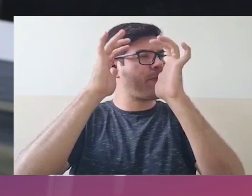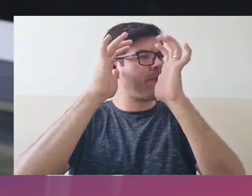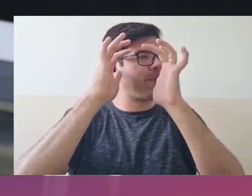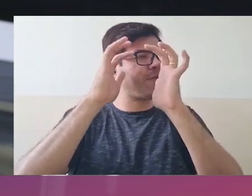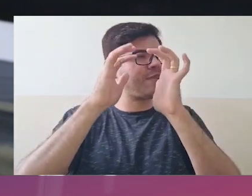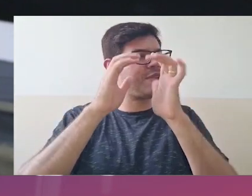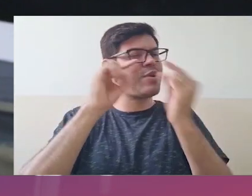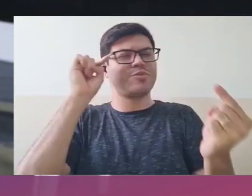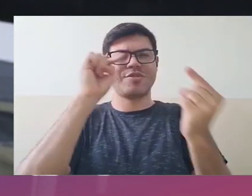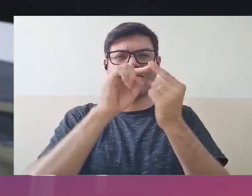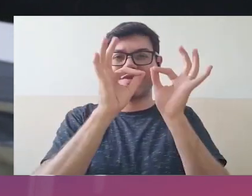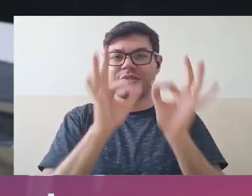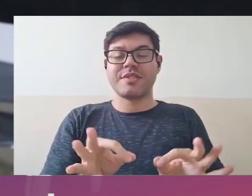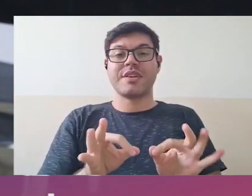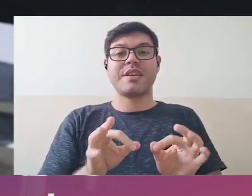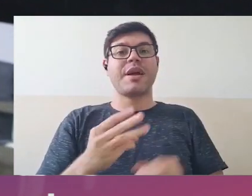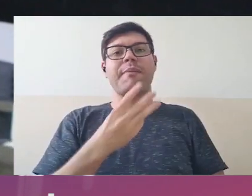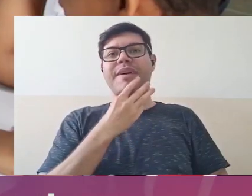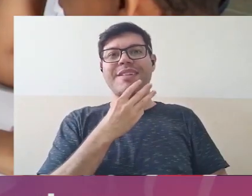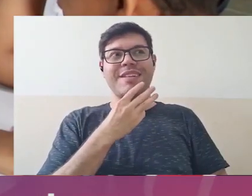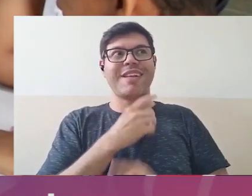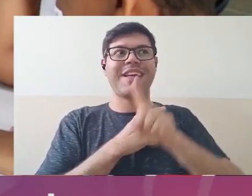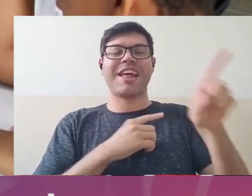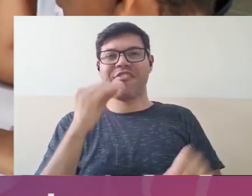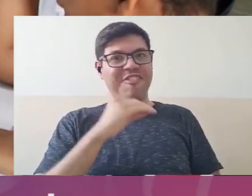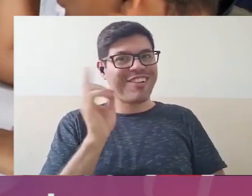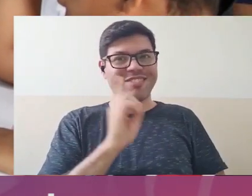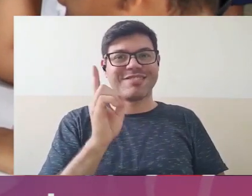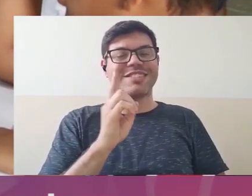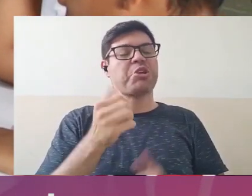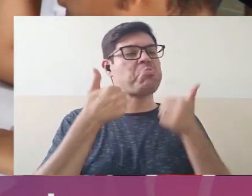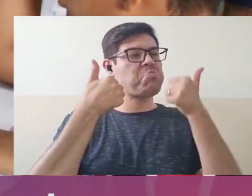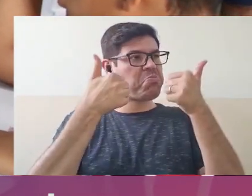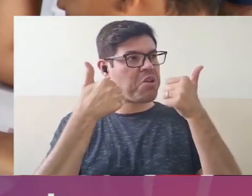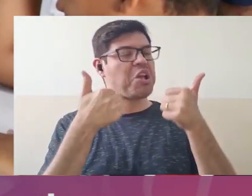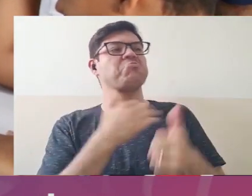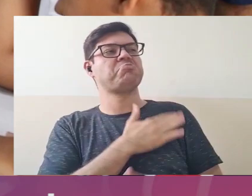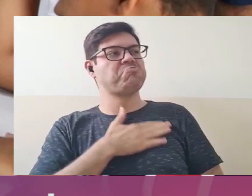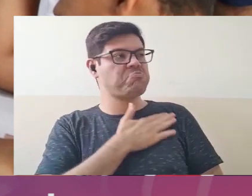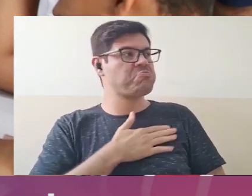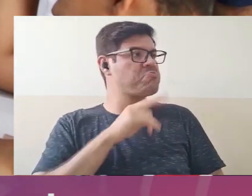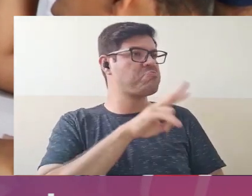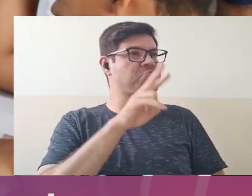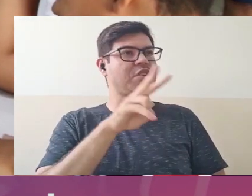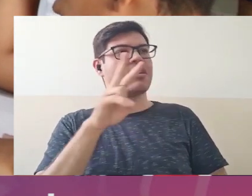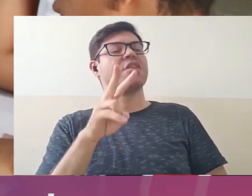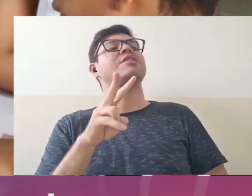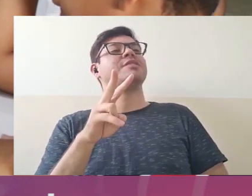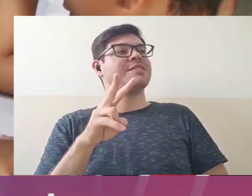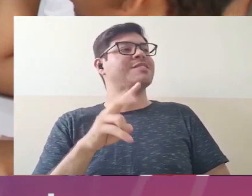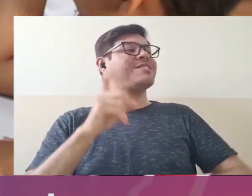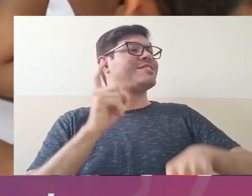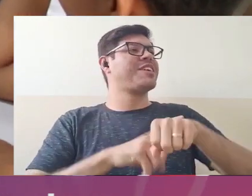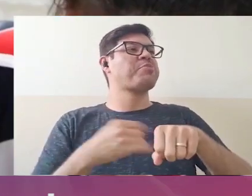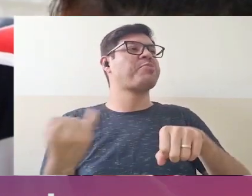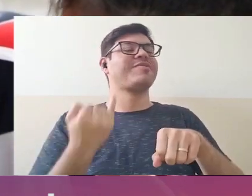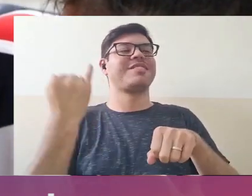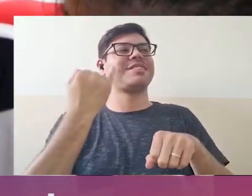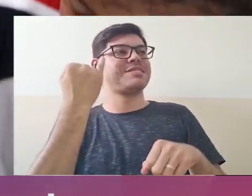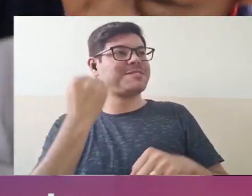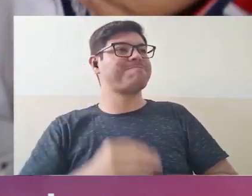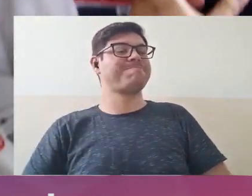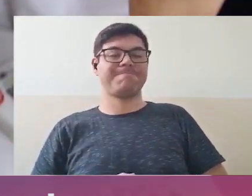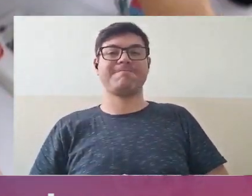lógico e do raciocínio matemático. Porque a criançada não é fraca, não. Eu gostei do que eu vi, foram momentos importantes.